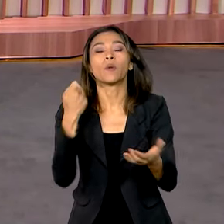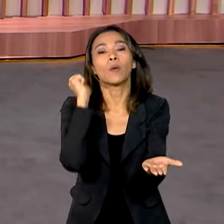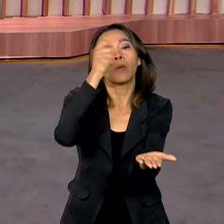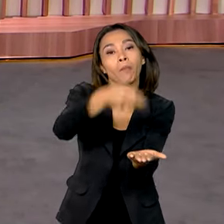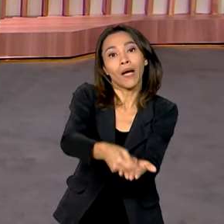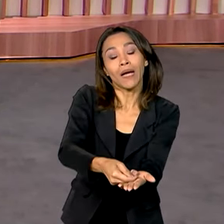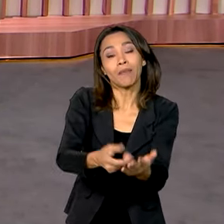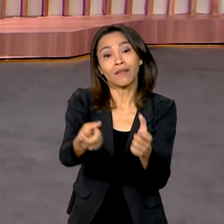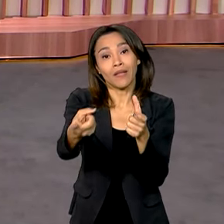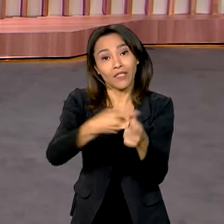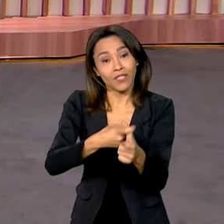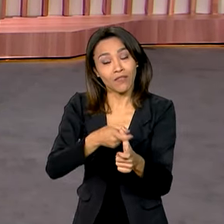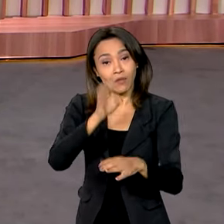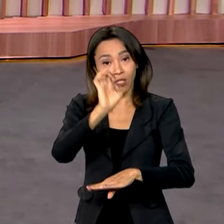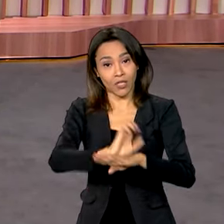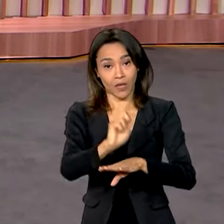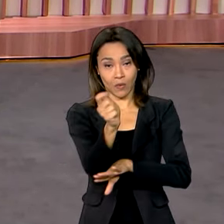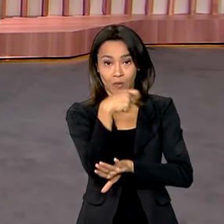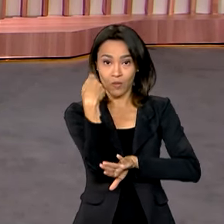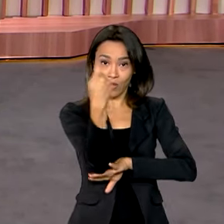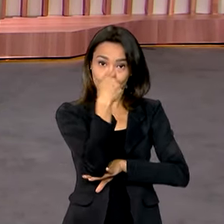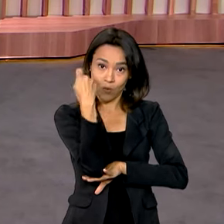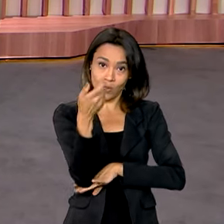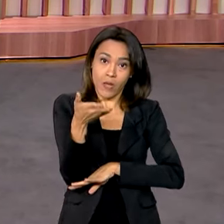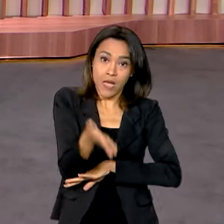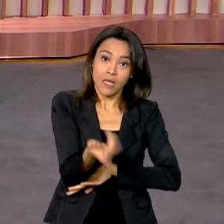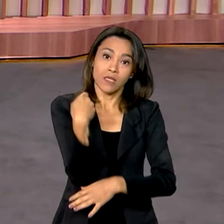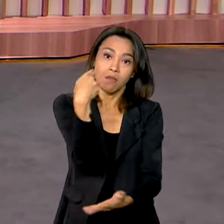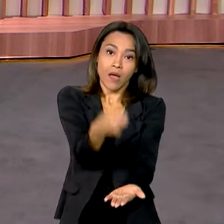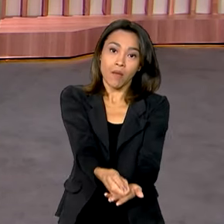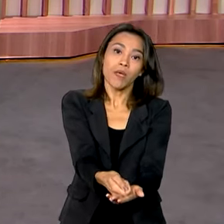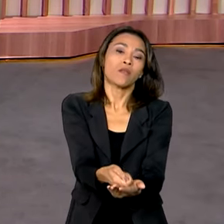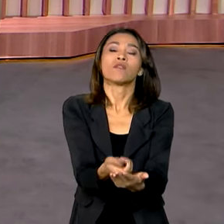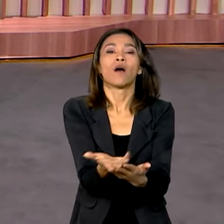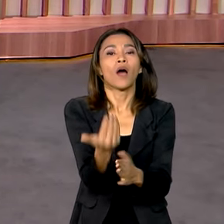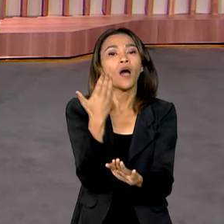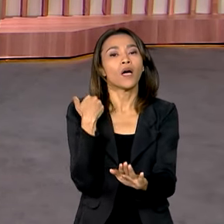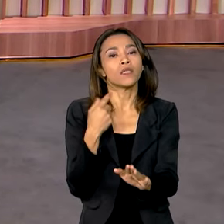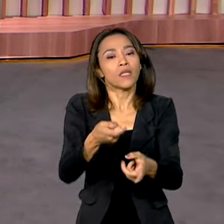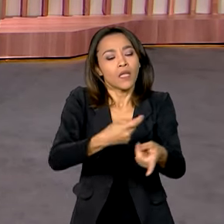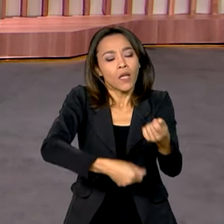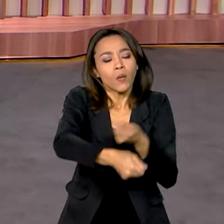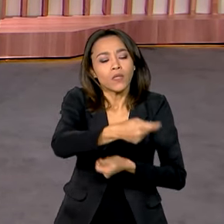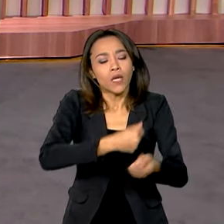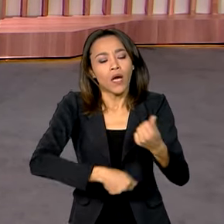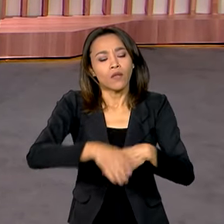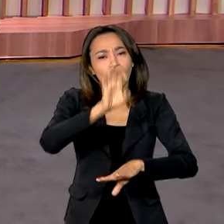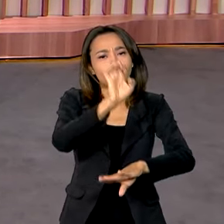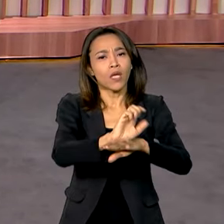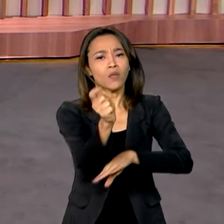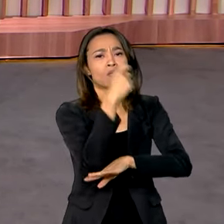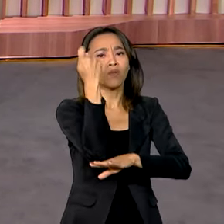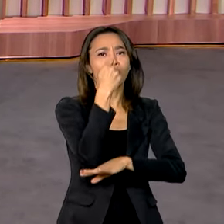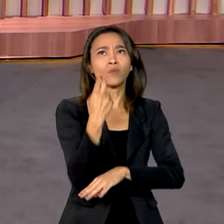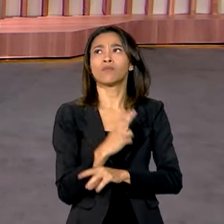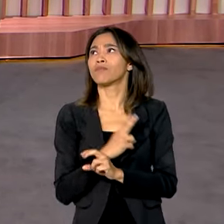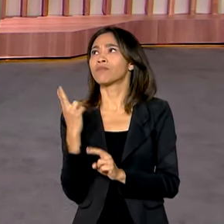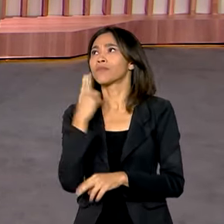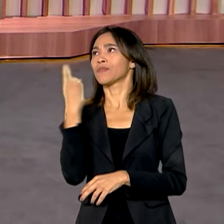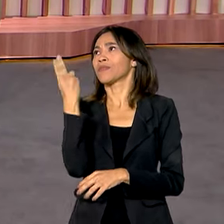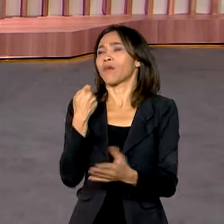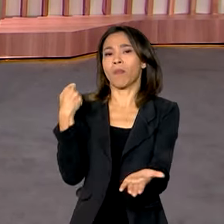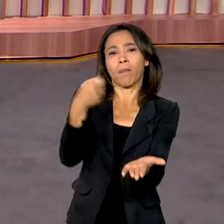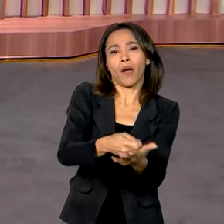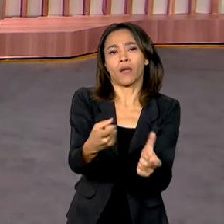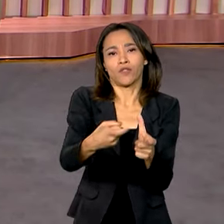do Sul. Esse pagamento dessa dívida lá no Estado estava sendo renegociado e agora o Rio Grande do Sul não tem como pagar essa dívida. Então, o